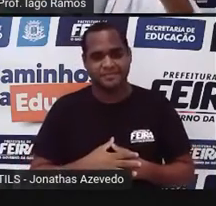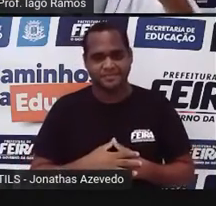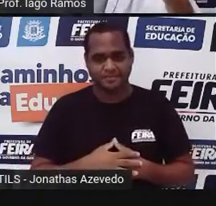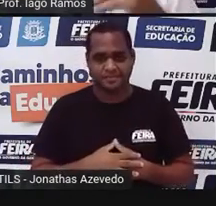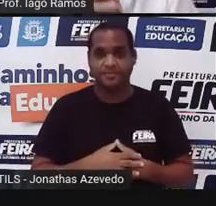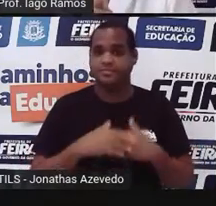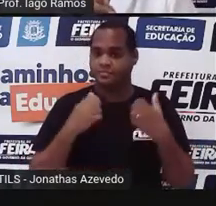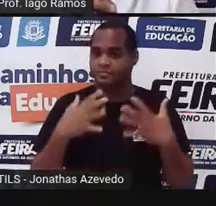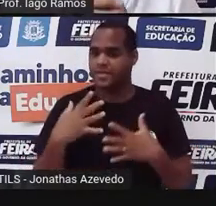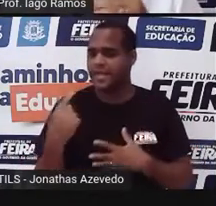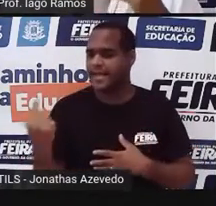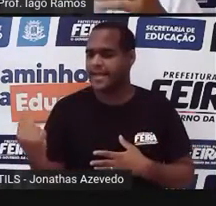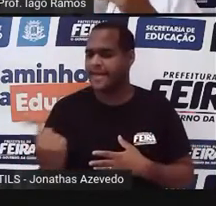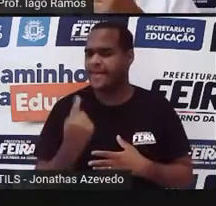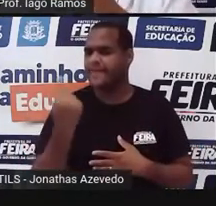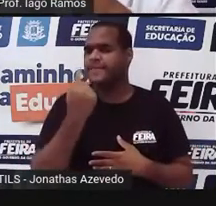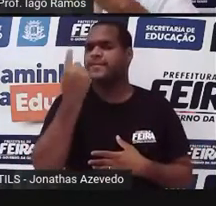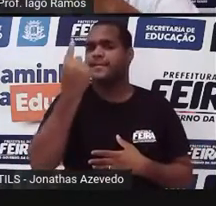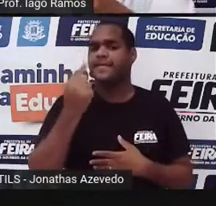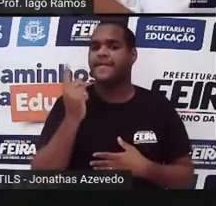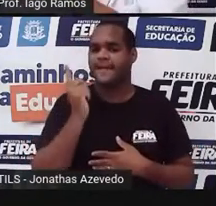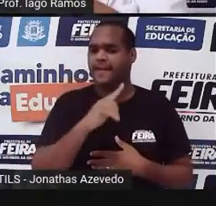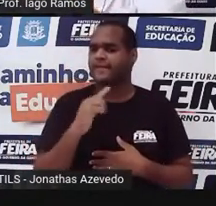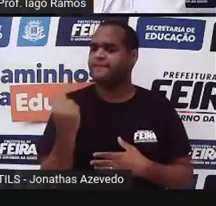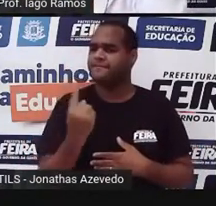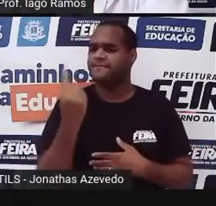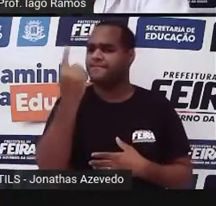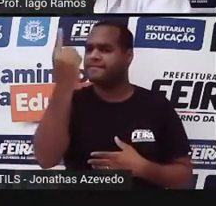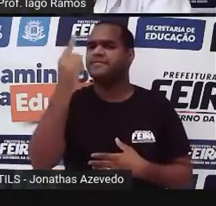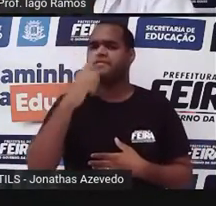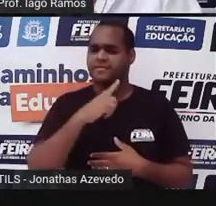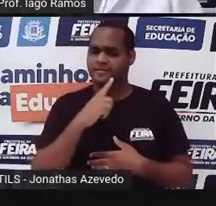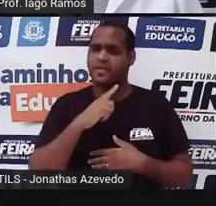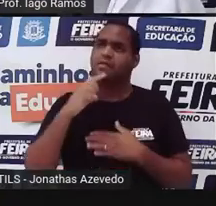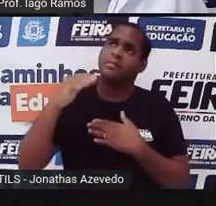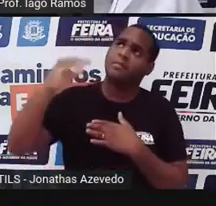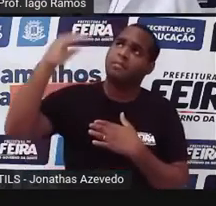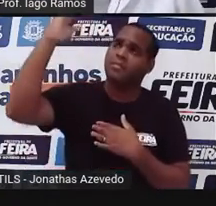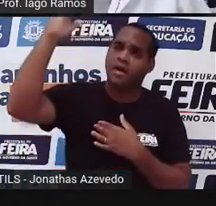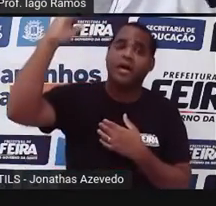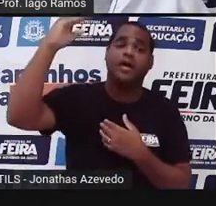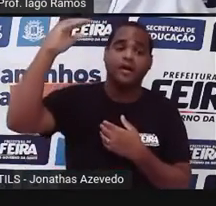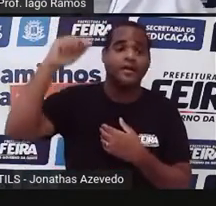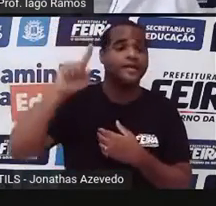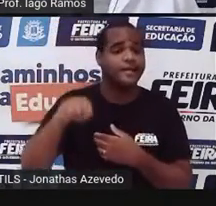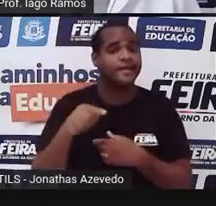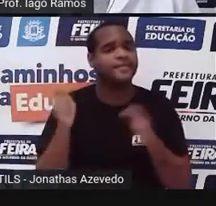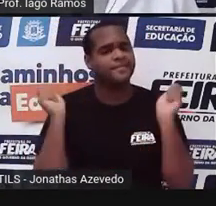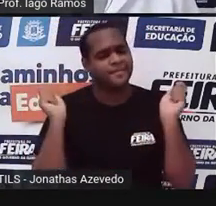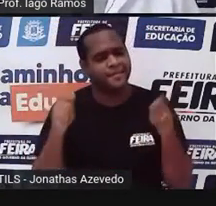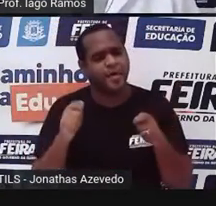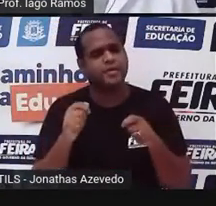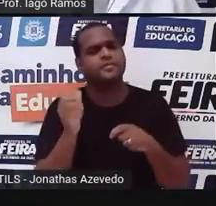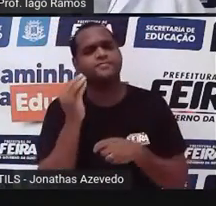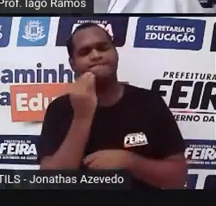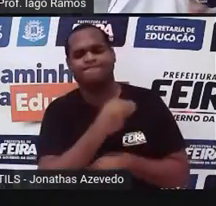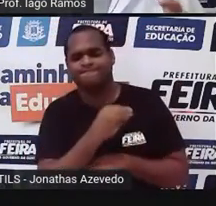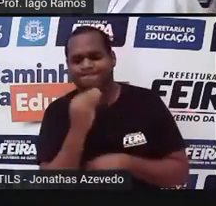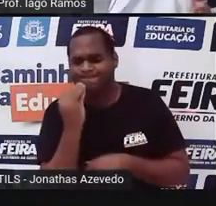mais alto, quanto maior for a média de altura do time, isso favorece um pouco, né?